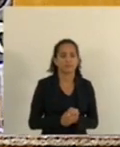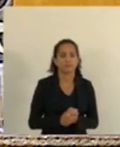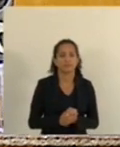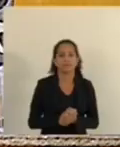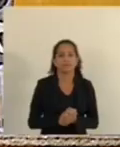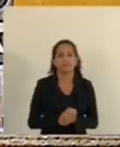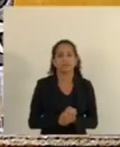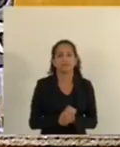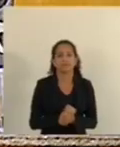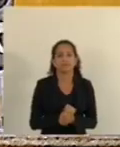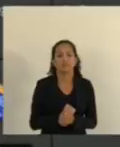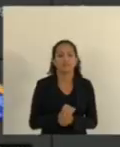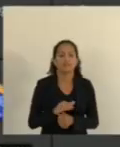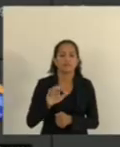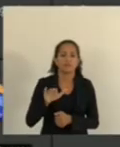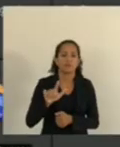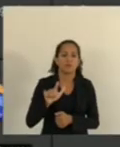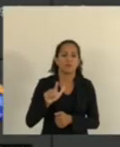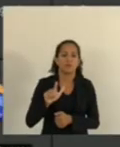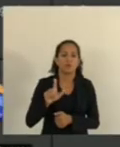Comissão de cidadania Deputado Luciano Machado